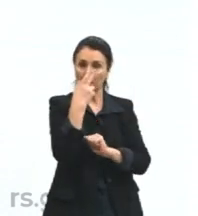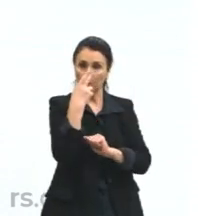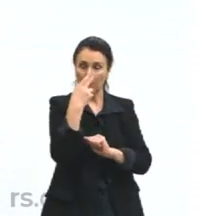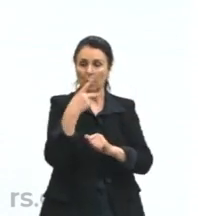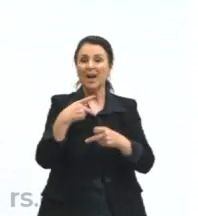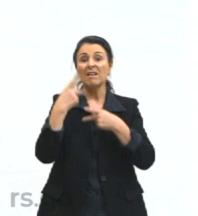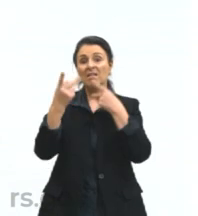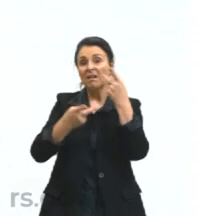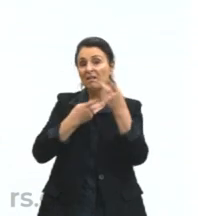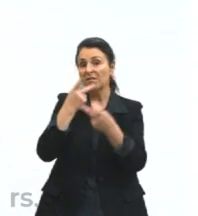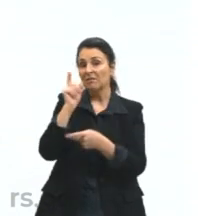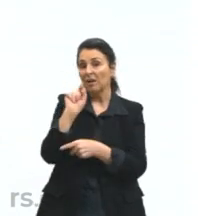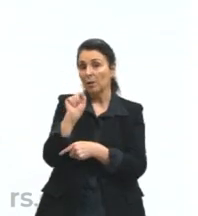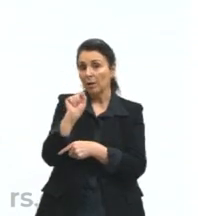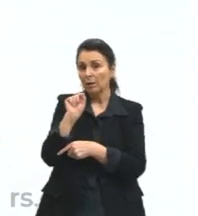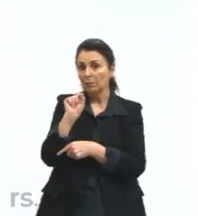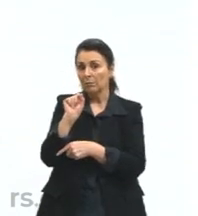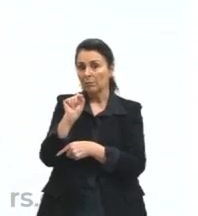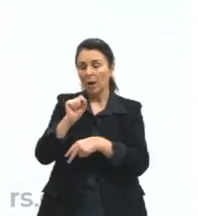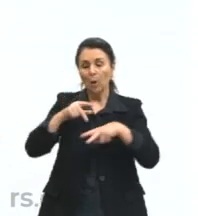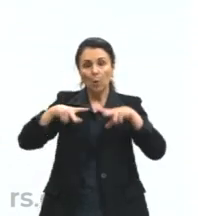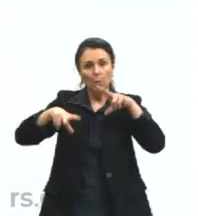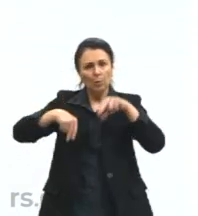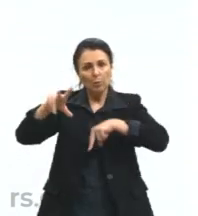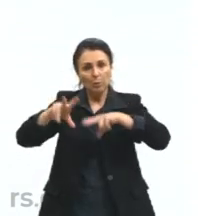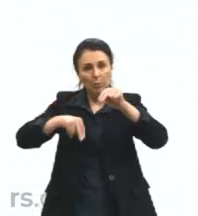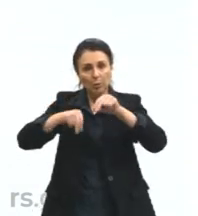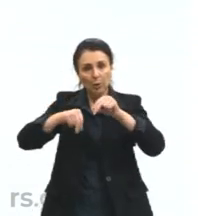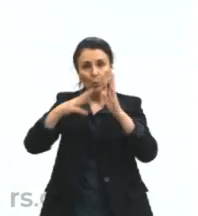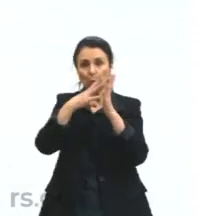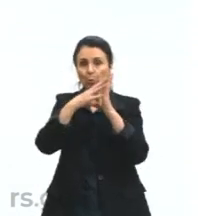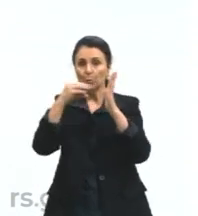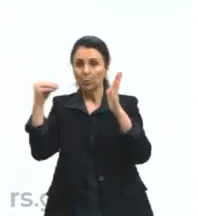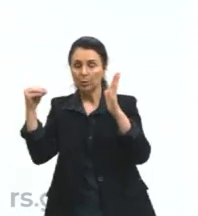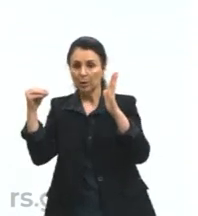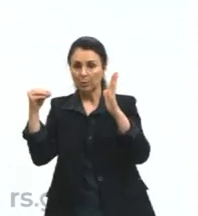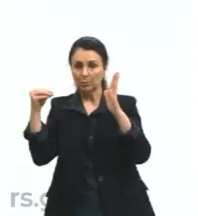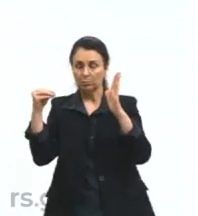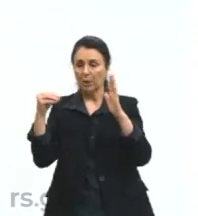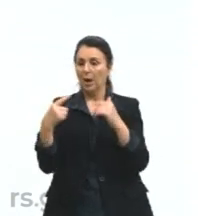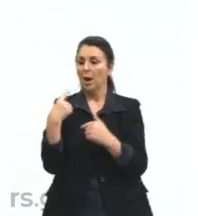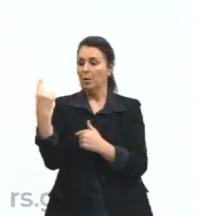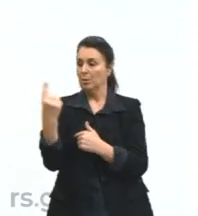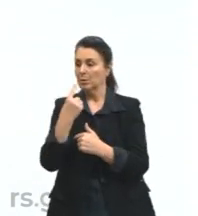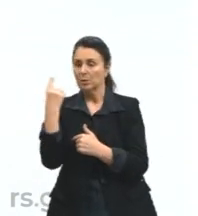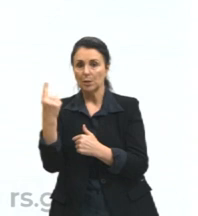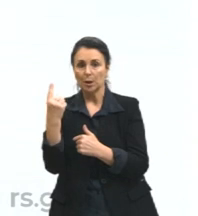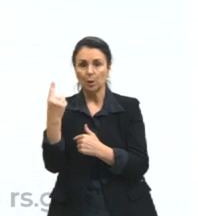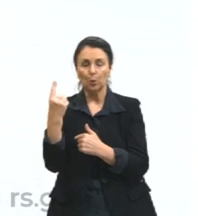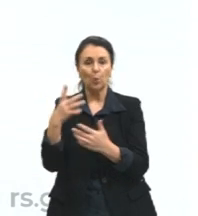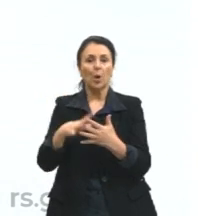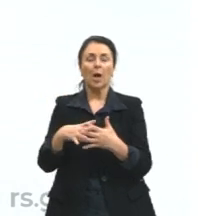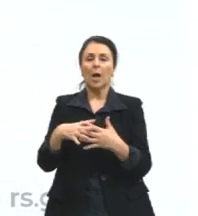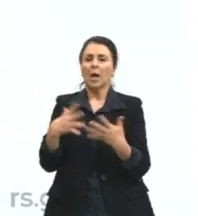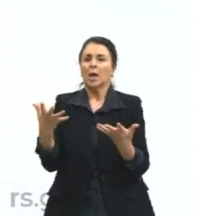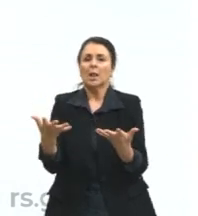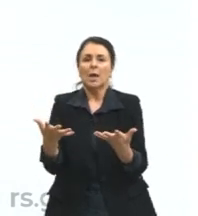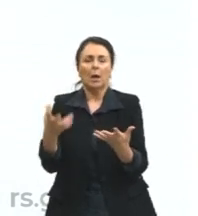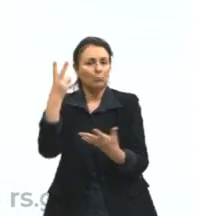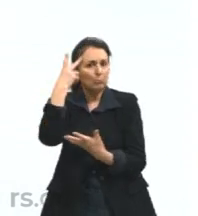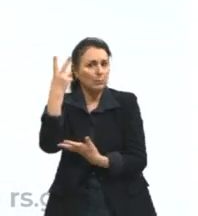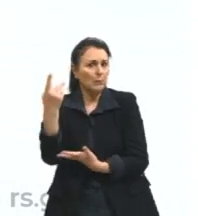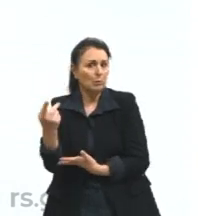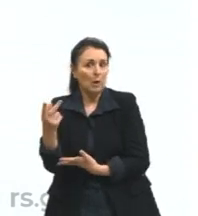materialização momentânea deste modelo. É um ato individual e voluntário que se realiza por intermédio da